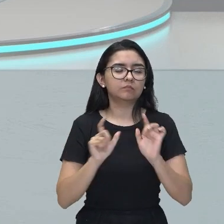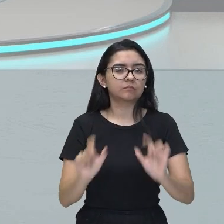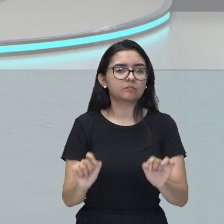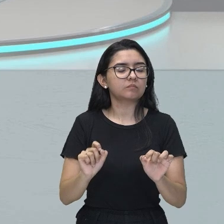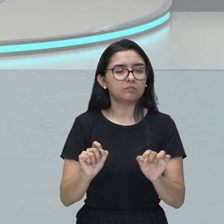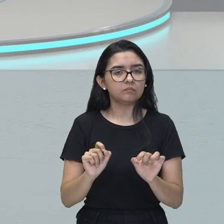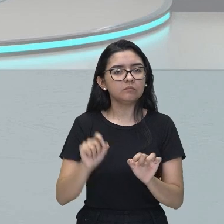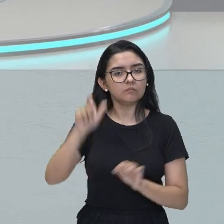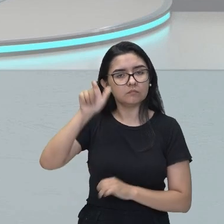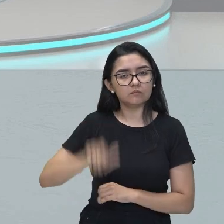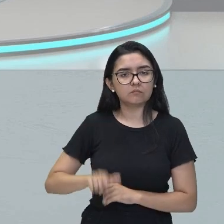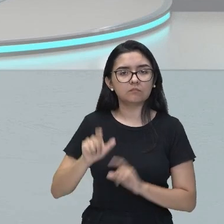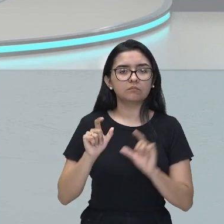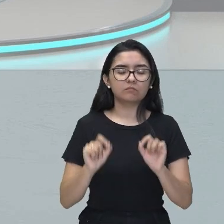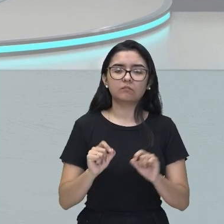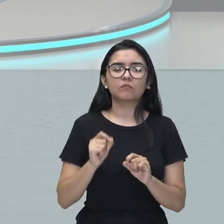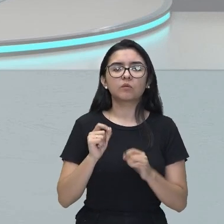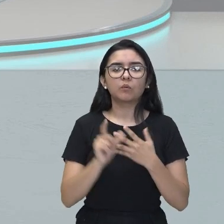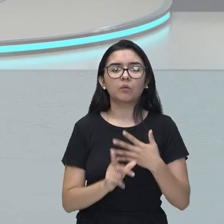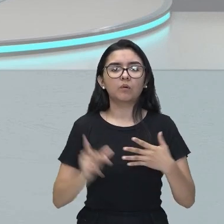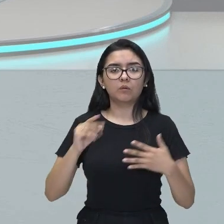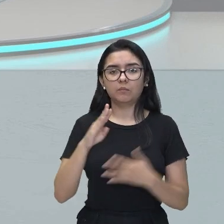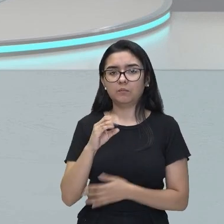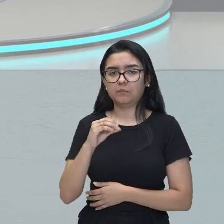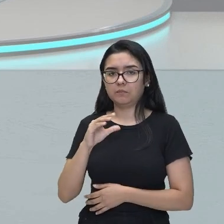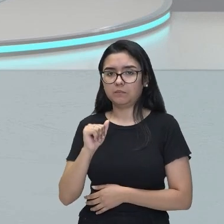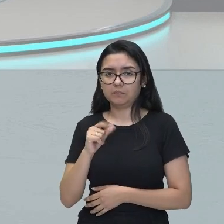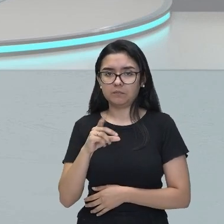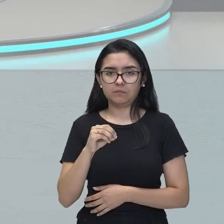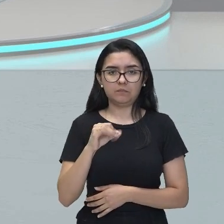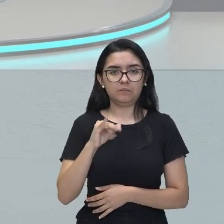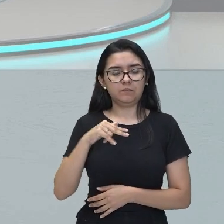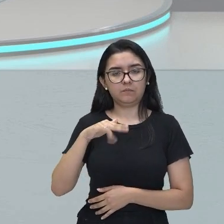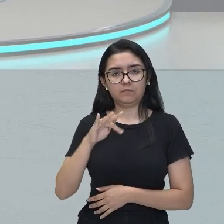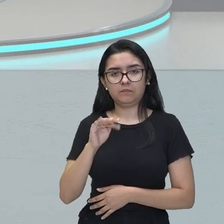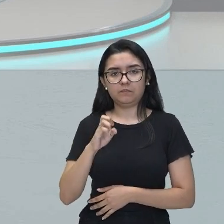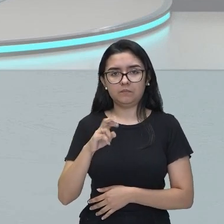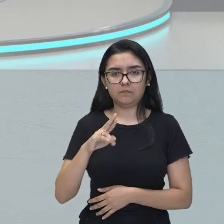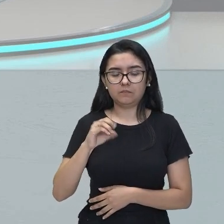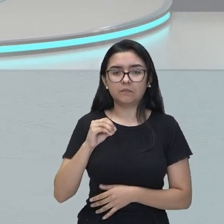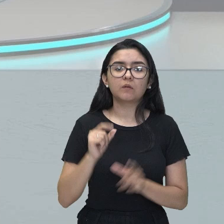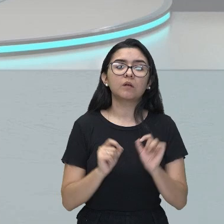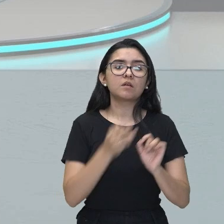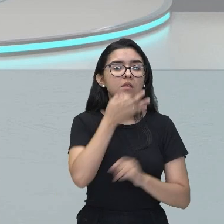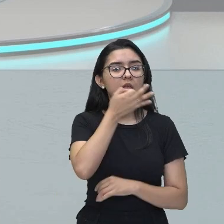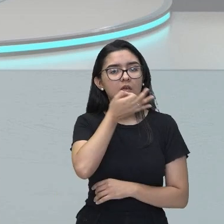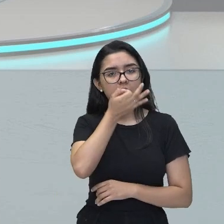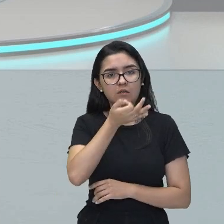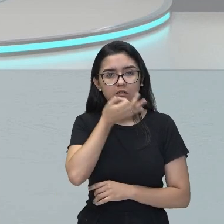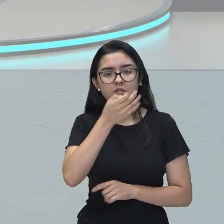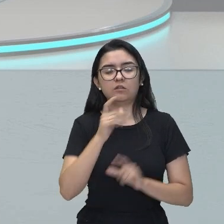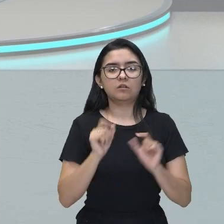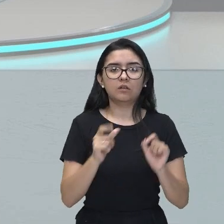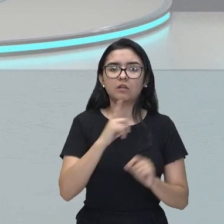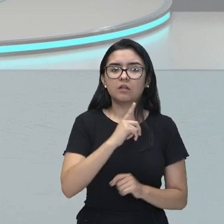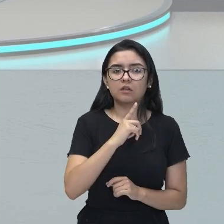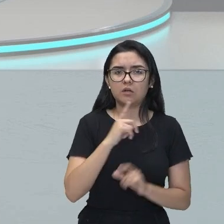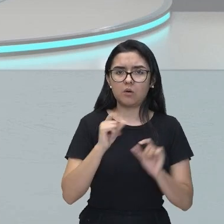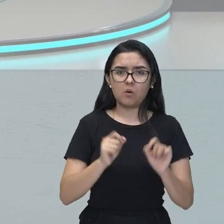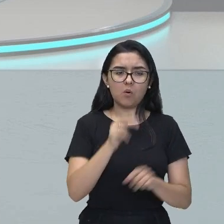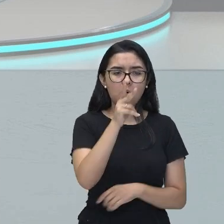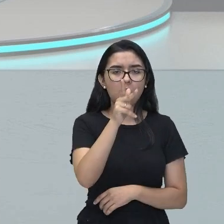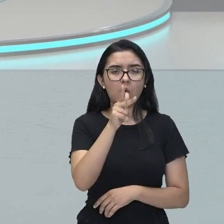Boca do Inferno não foi de graça. De sua crítica, não escaparam os padres